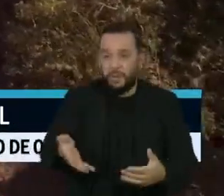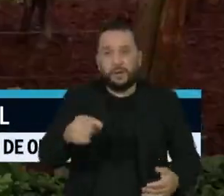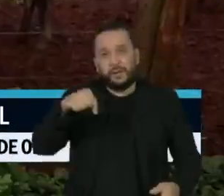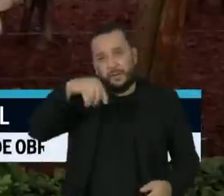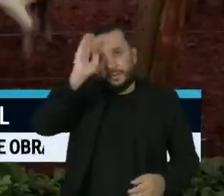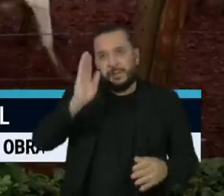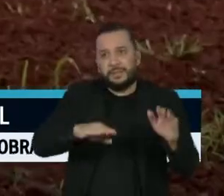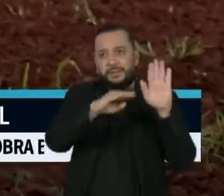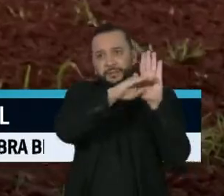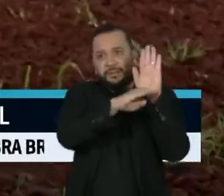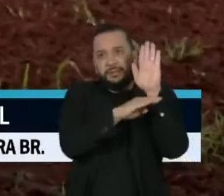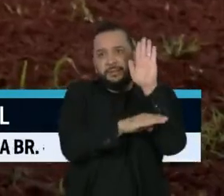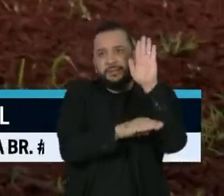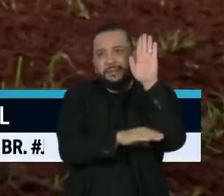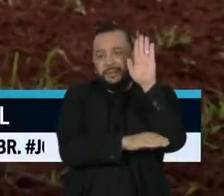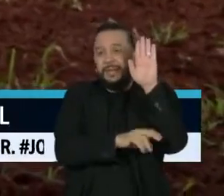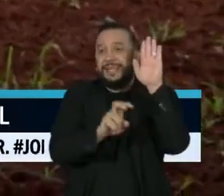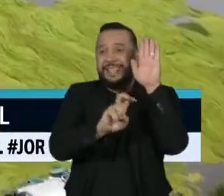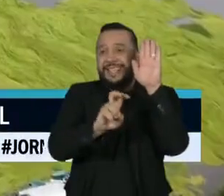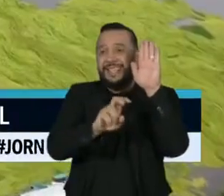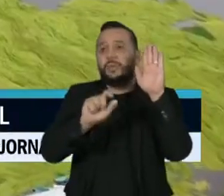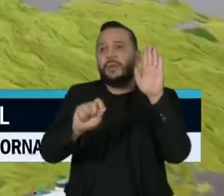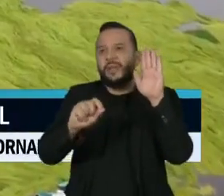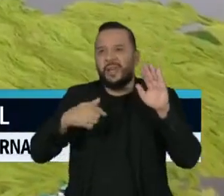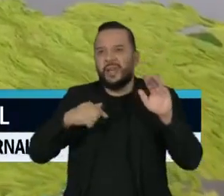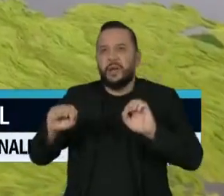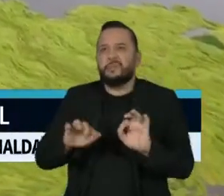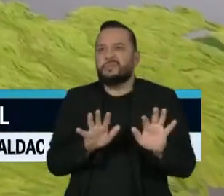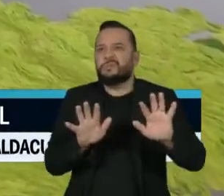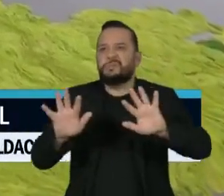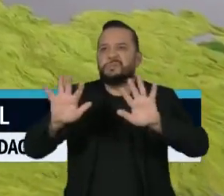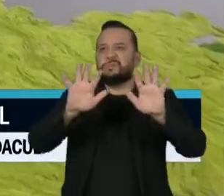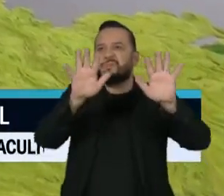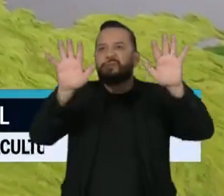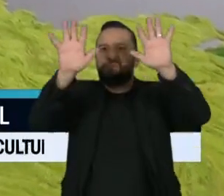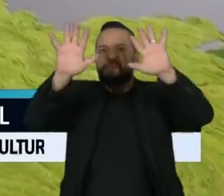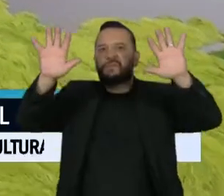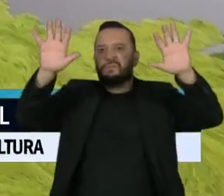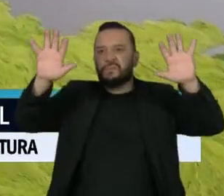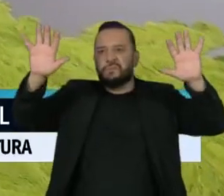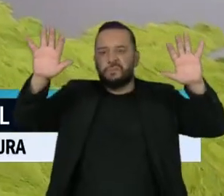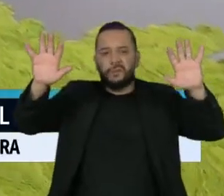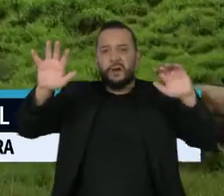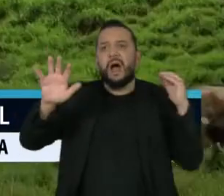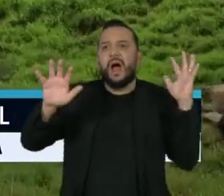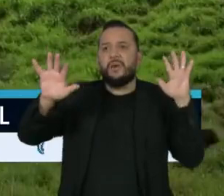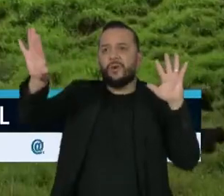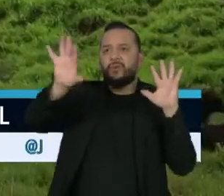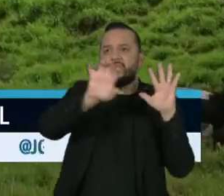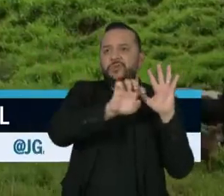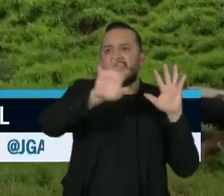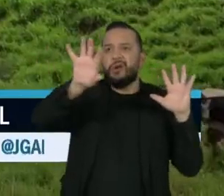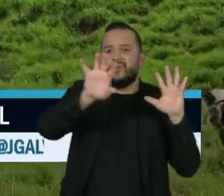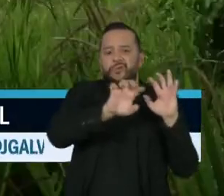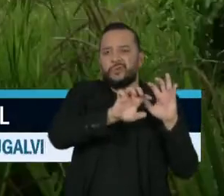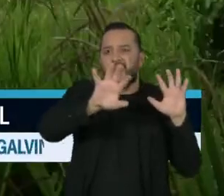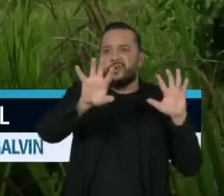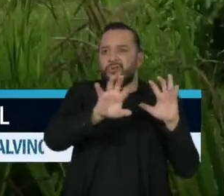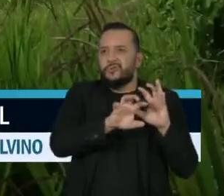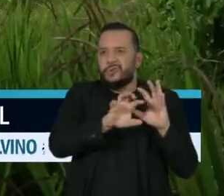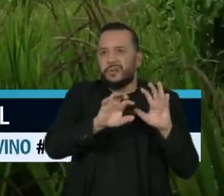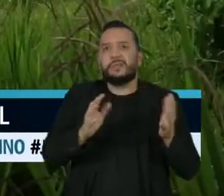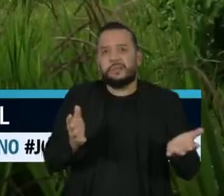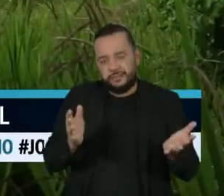maior produtor de gases de efeito estufa do mundo. São as árvores que retiram o carbono da atmosfera. O gás é o principal